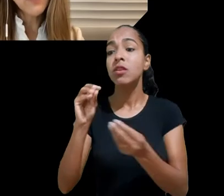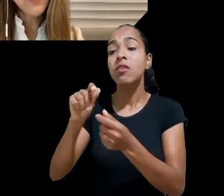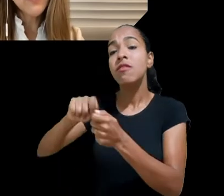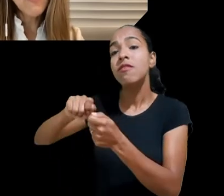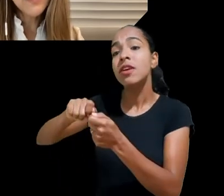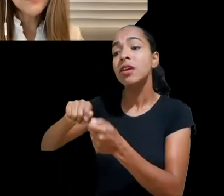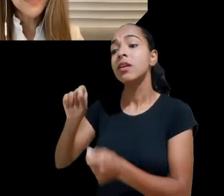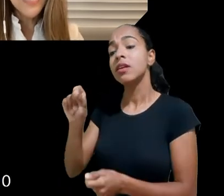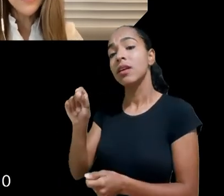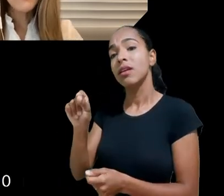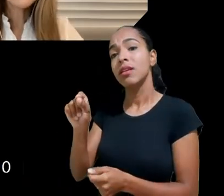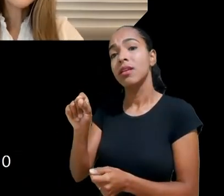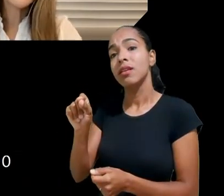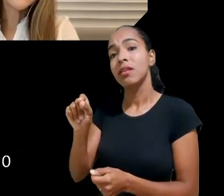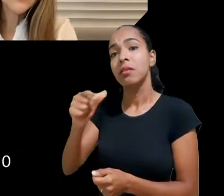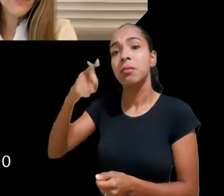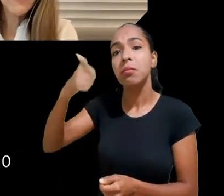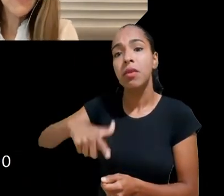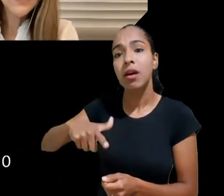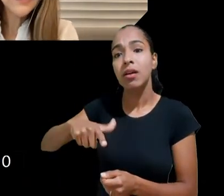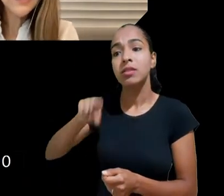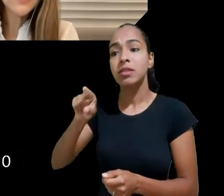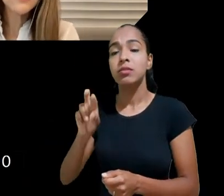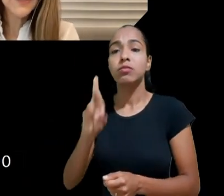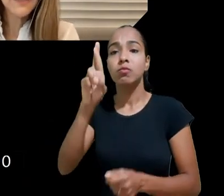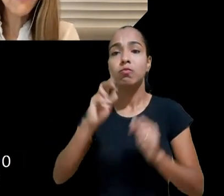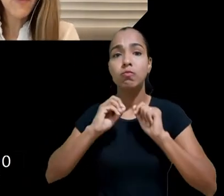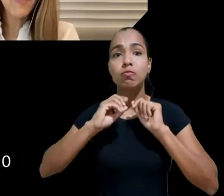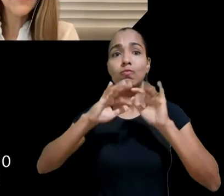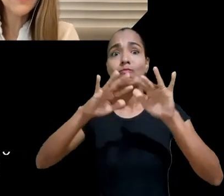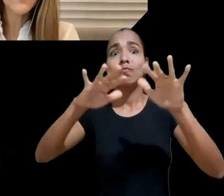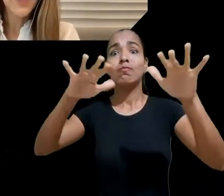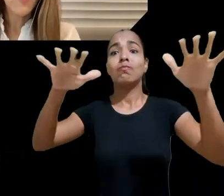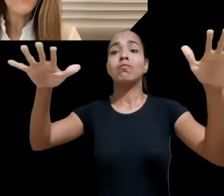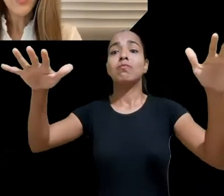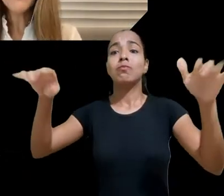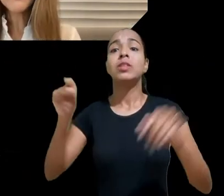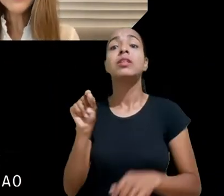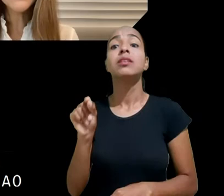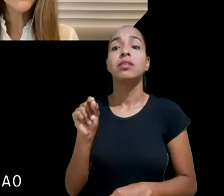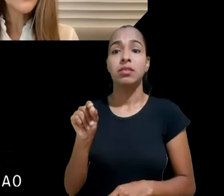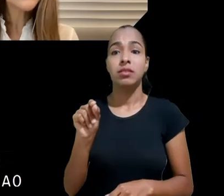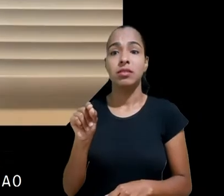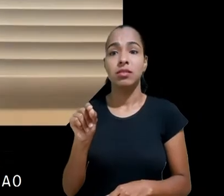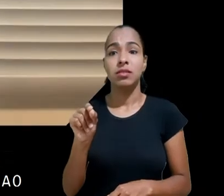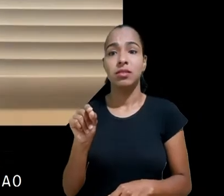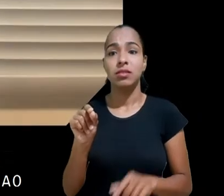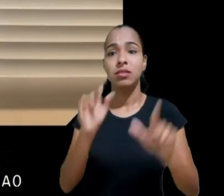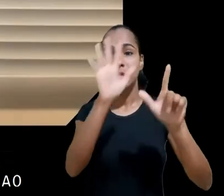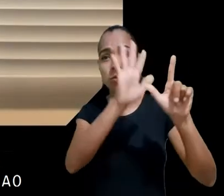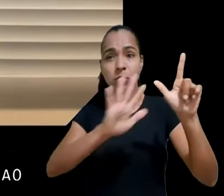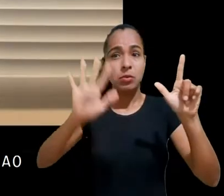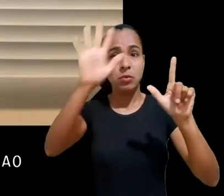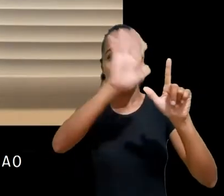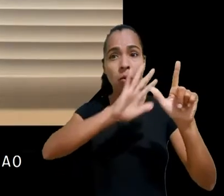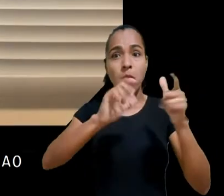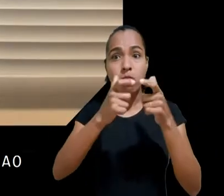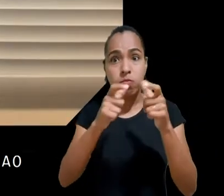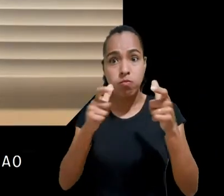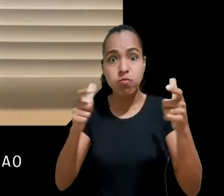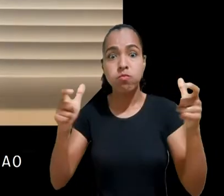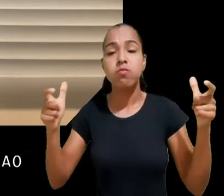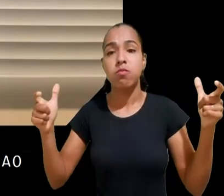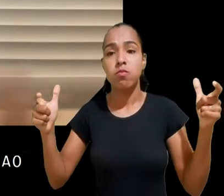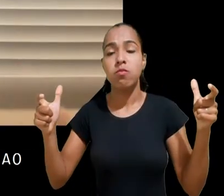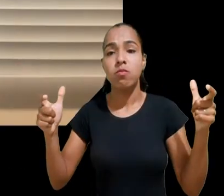as devidas proporções é algo semelhante ao que acontece em grandes plataformas. O maior problema não é essa interação individualizada